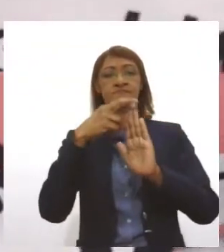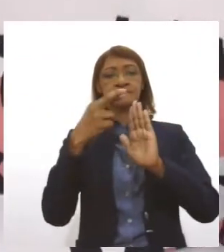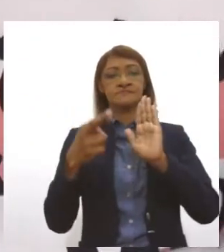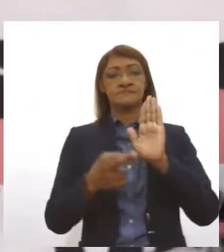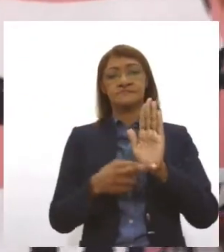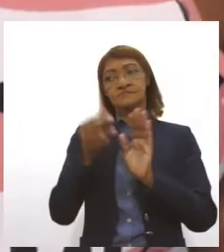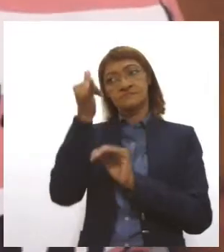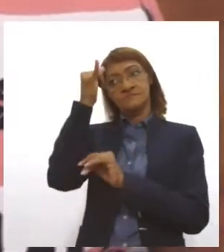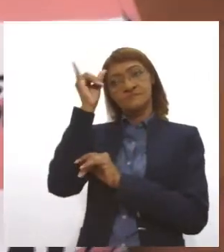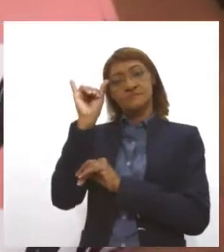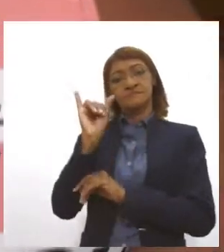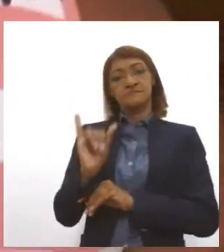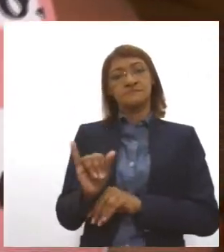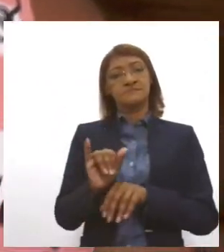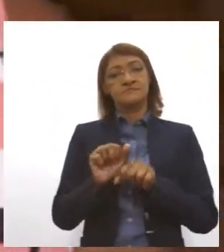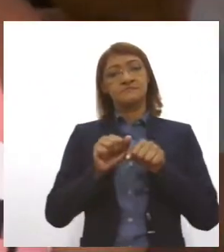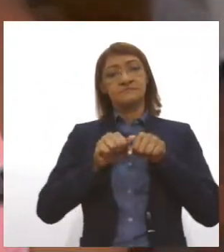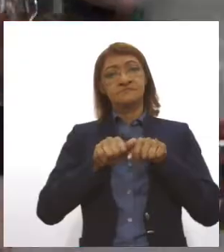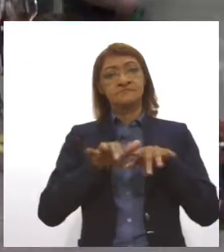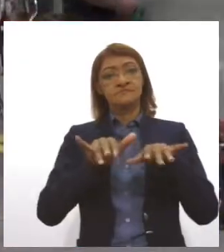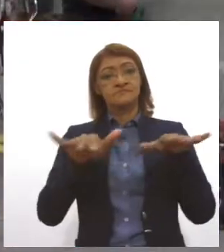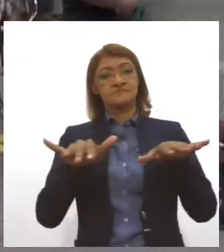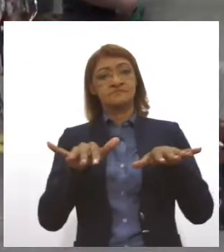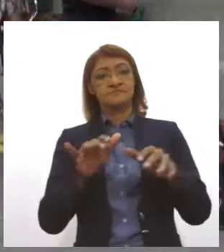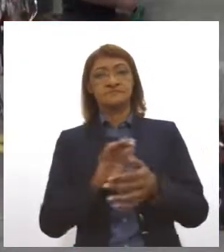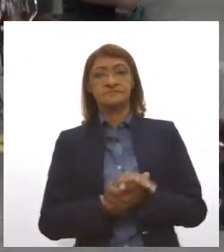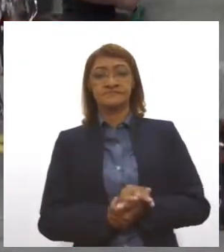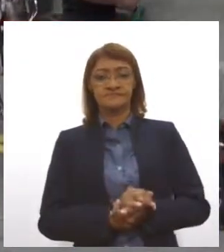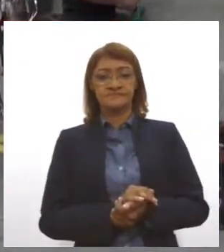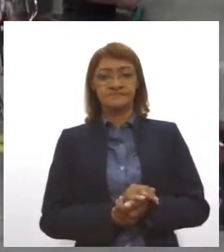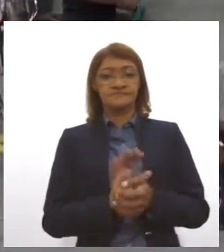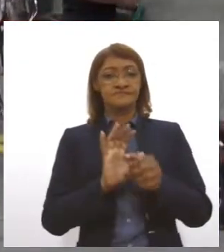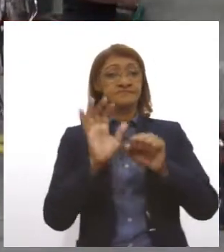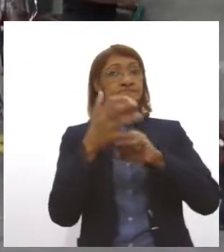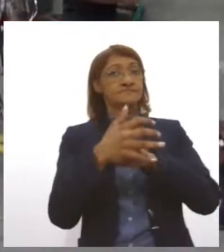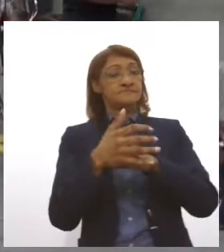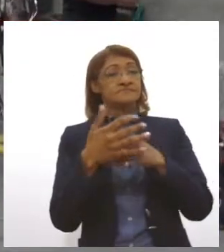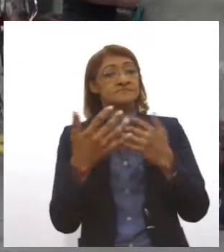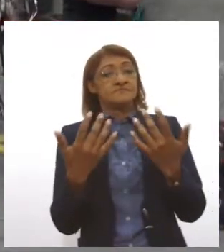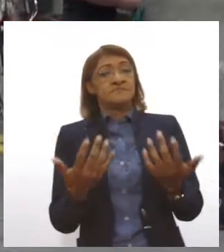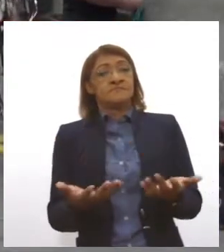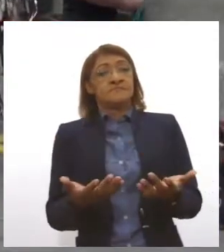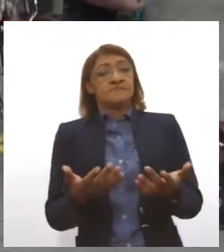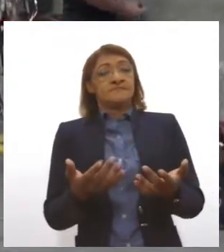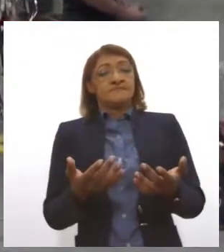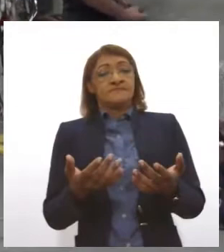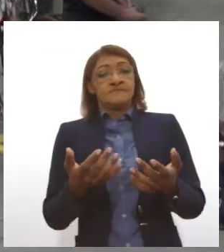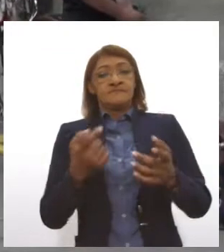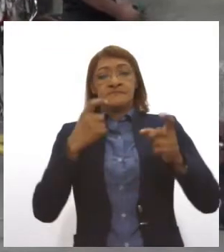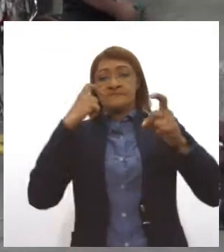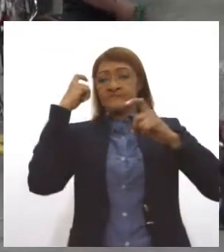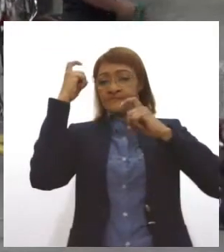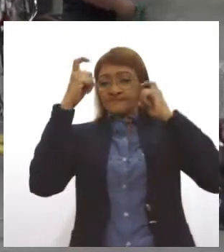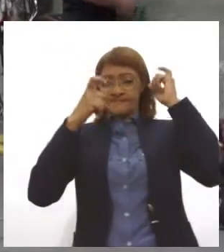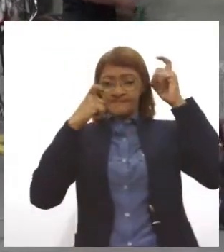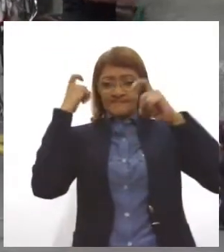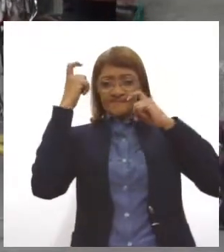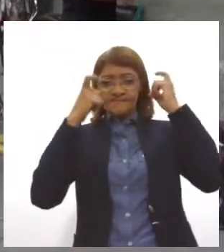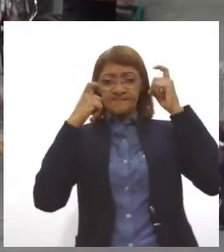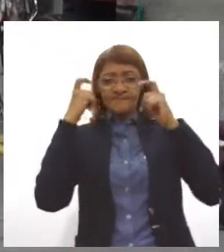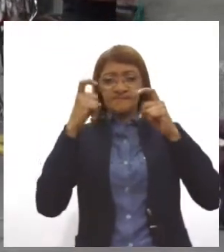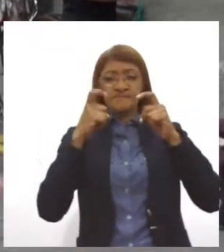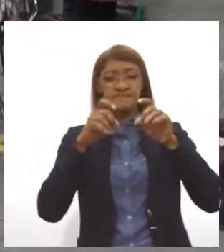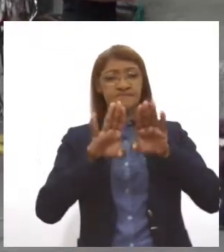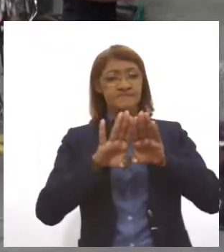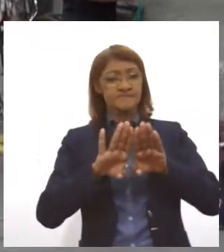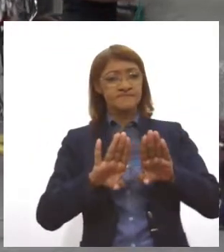contaminação pelo novo coronavírus. A preocupação da CDL é justamente para a